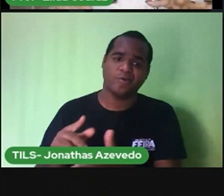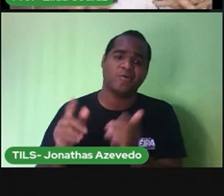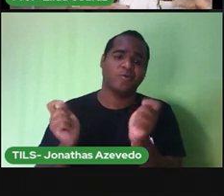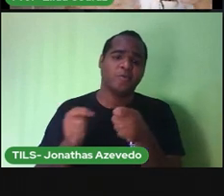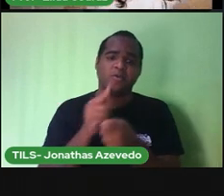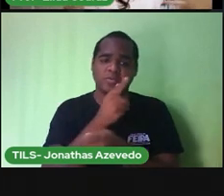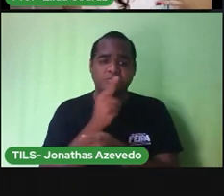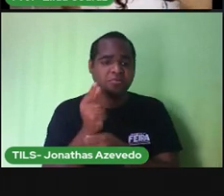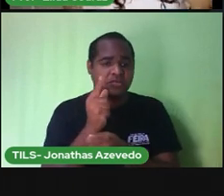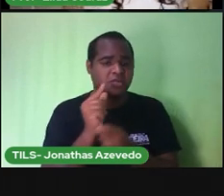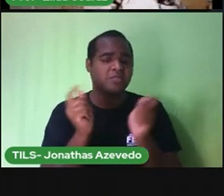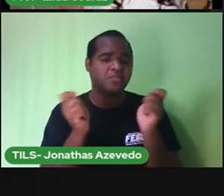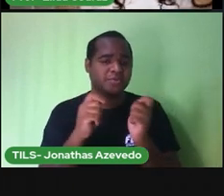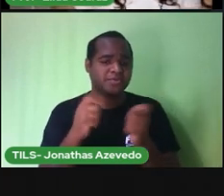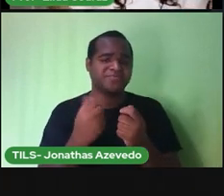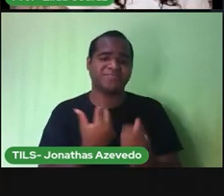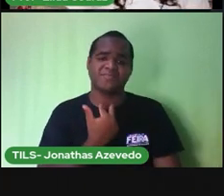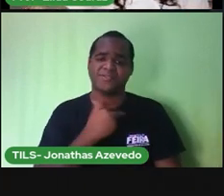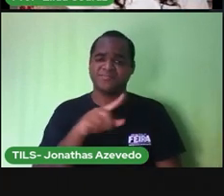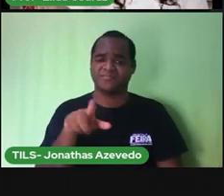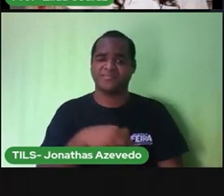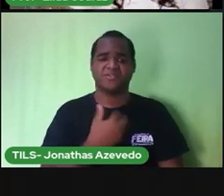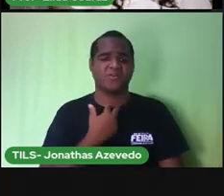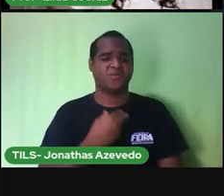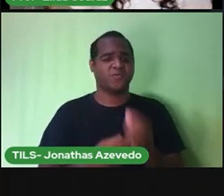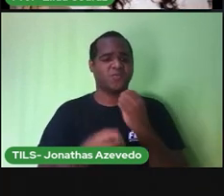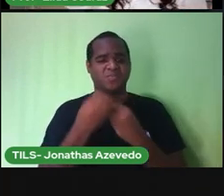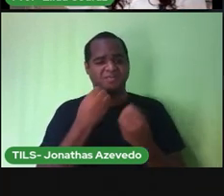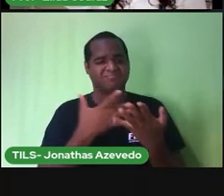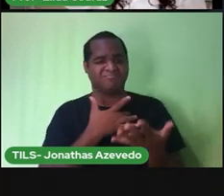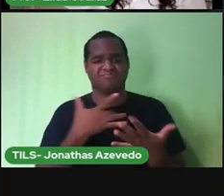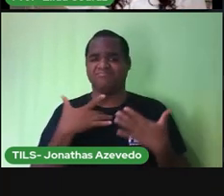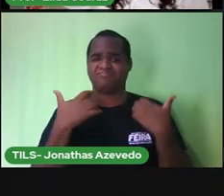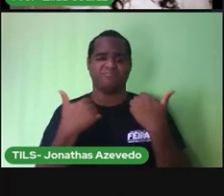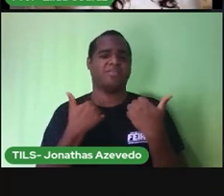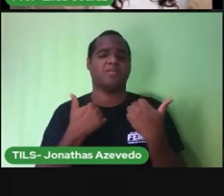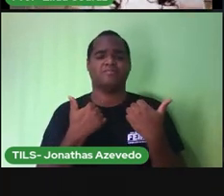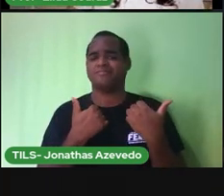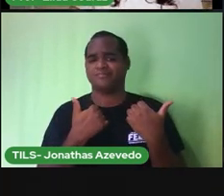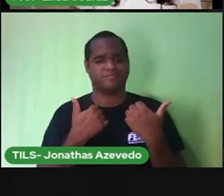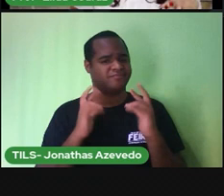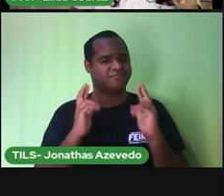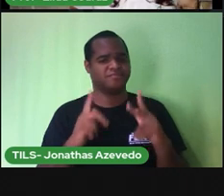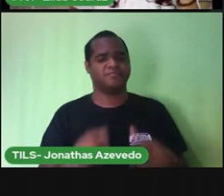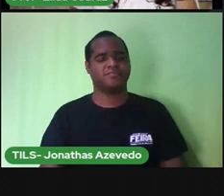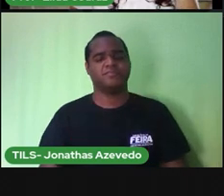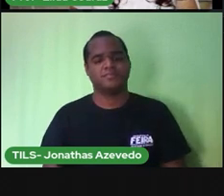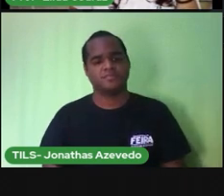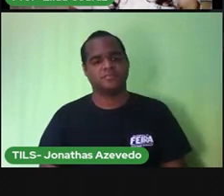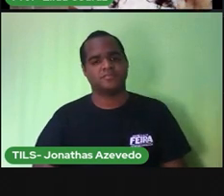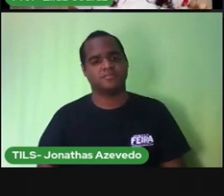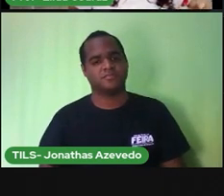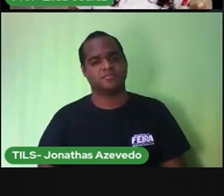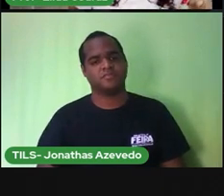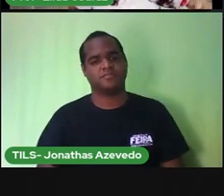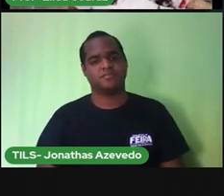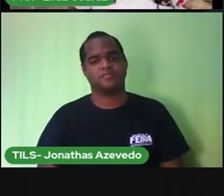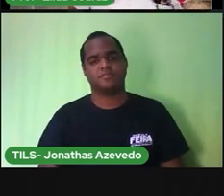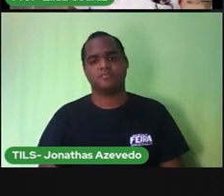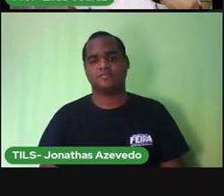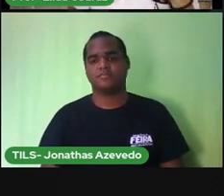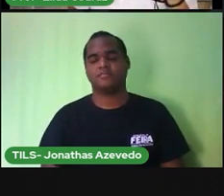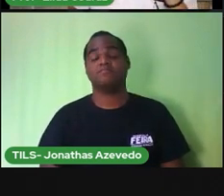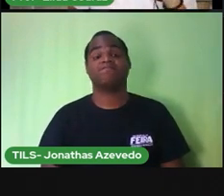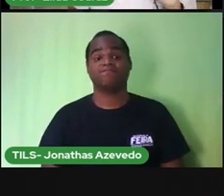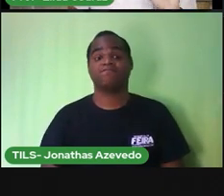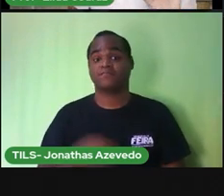lanche e eu acabaria comendo algo que não estaria bom para se alimentar manter